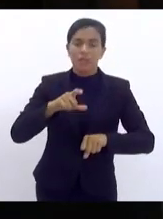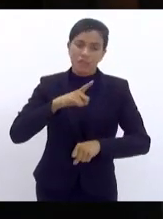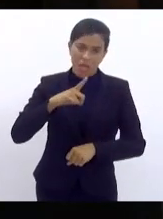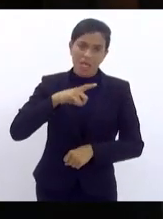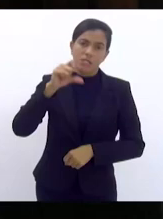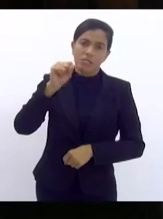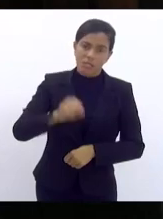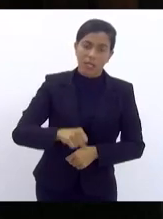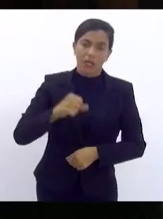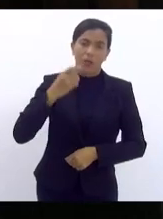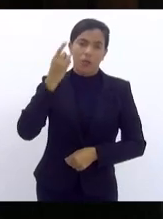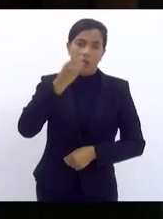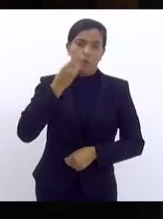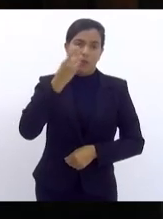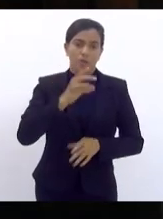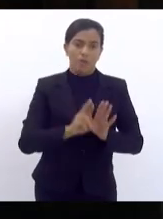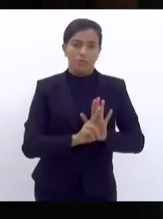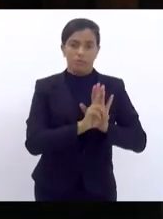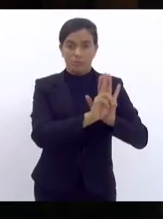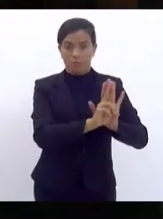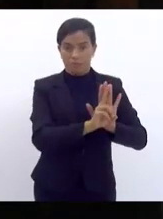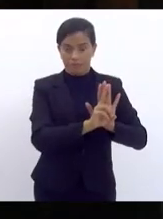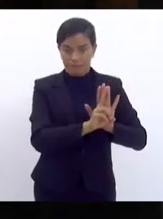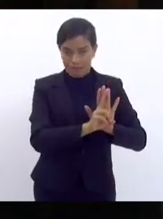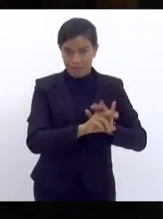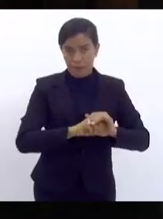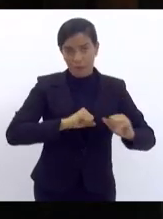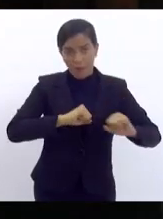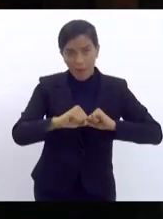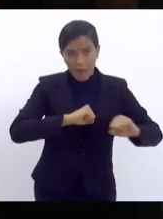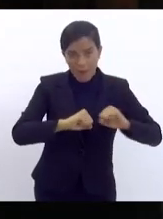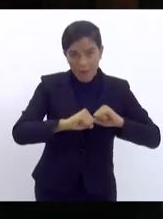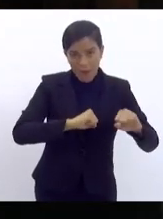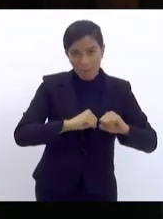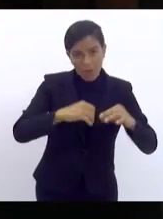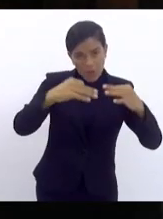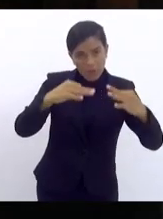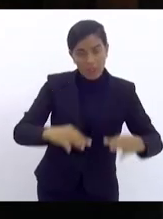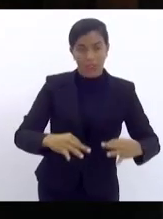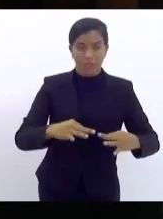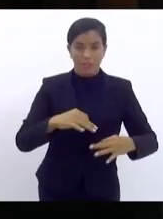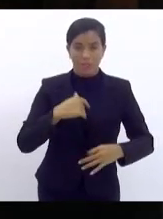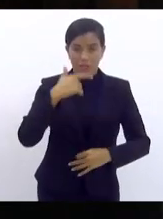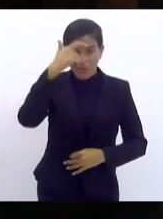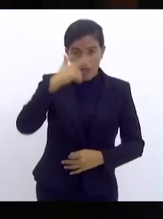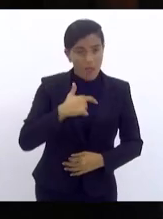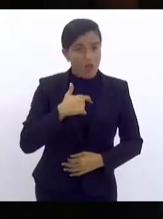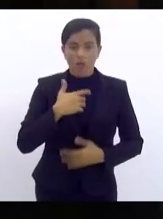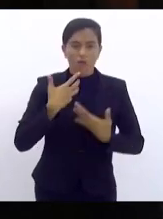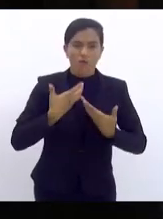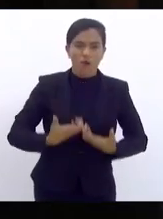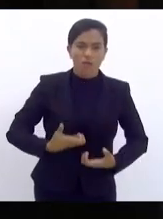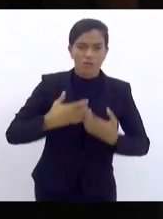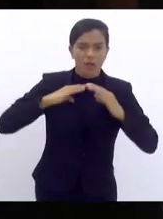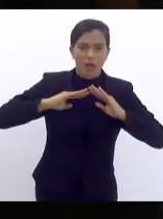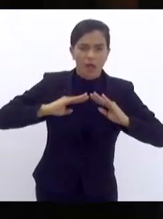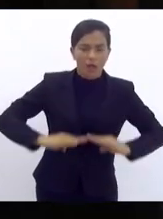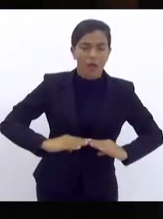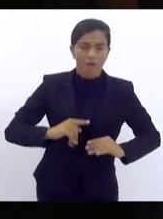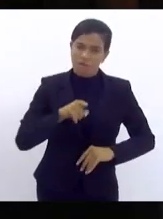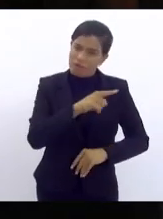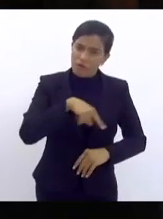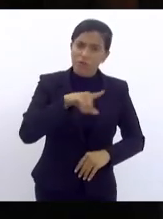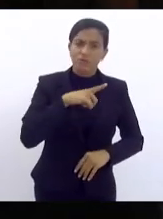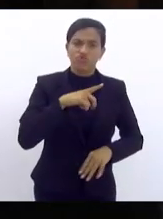para brigar por ela. E vocês podem ter certeza da população de Mangaratiba. Eu vou ser incansável nessa luta. Vocês têm um